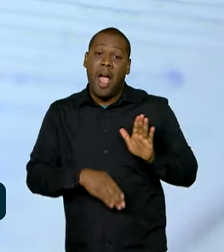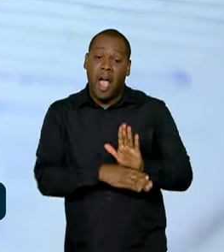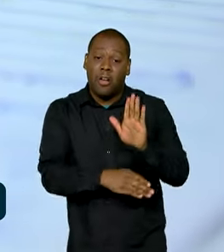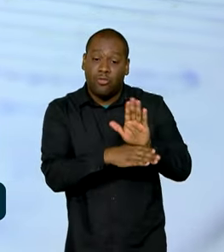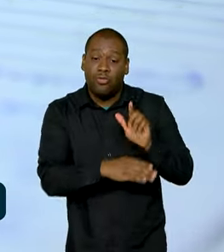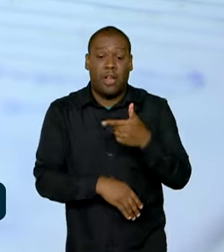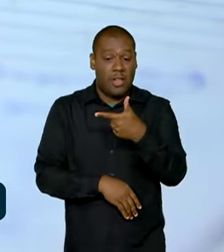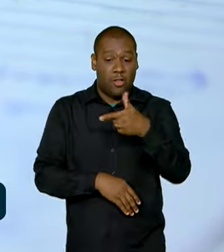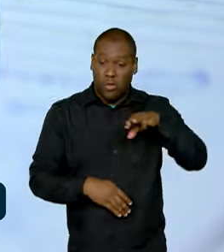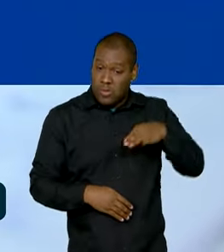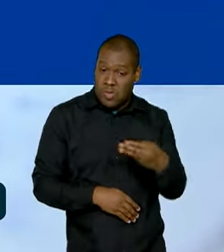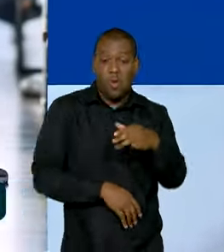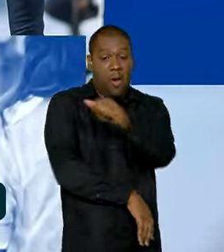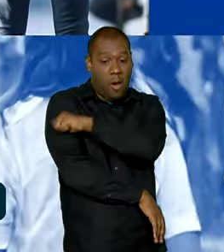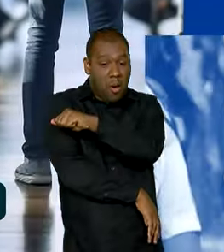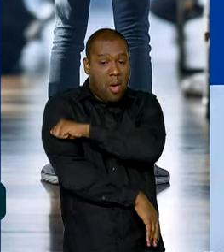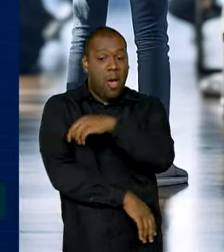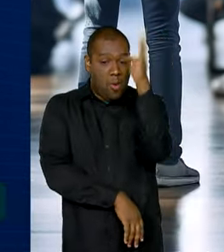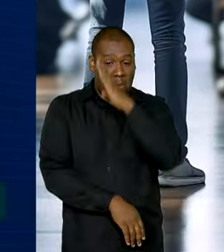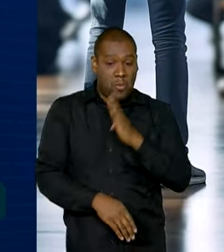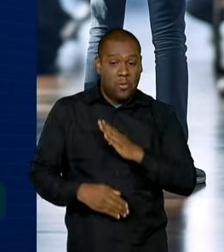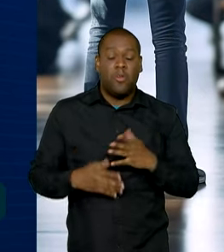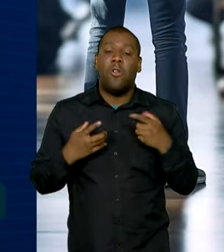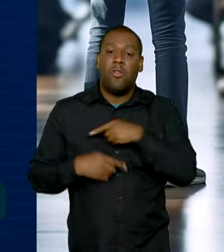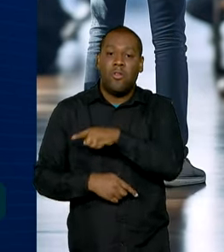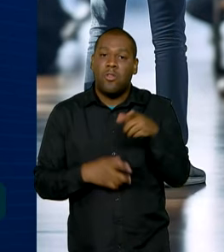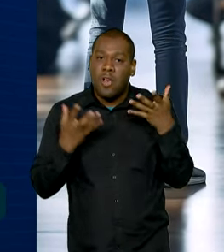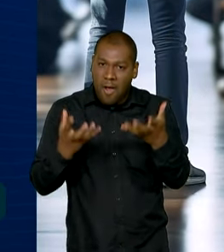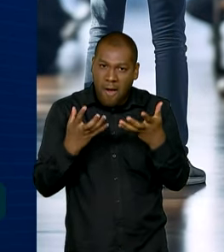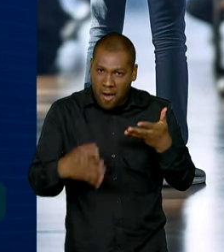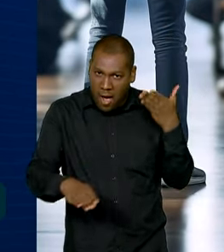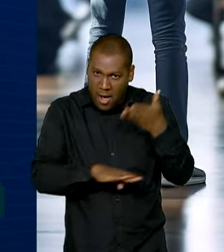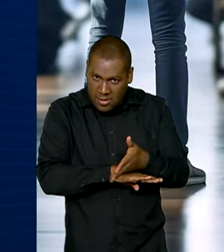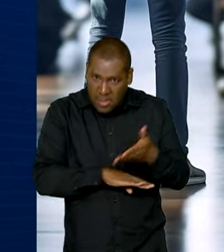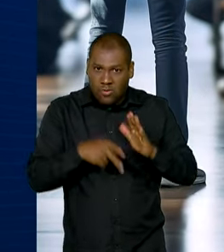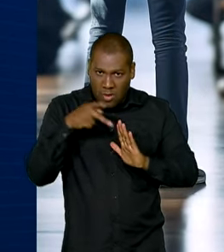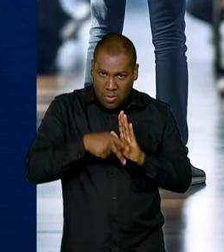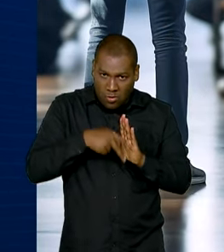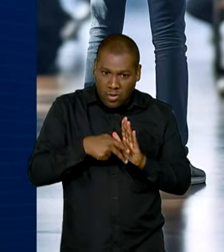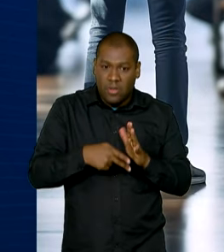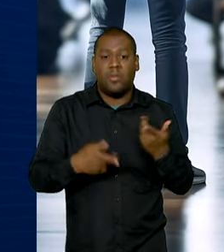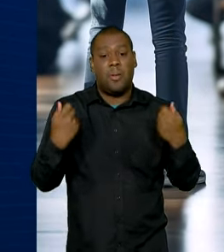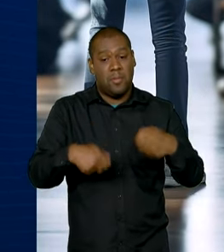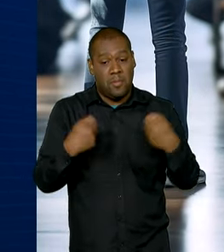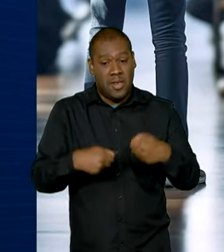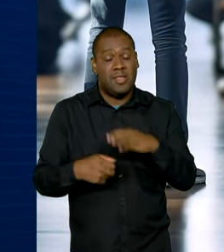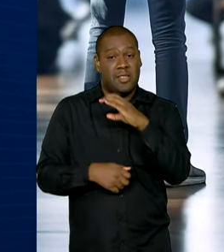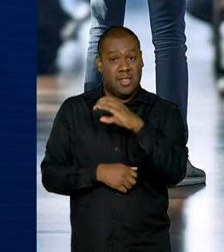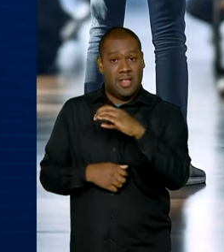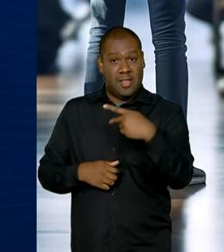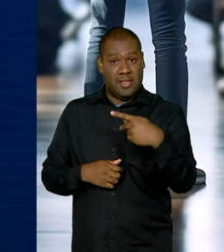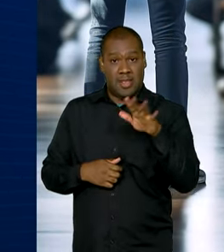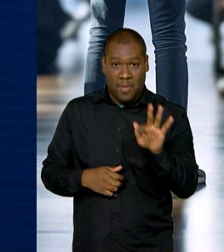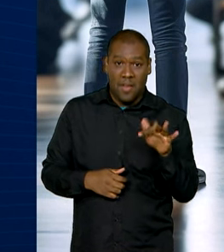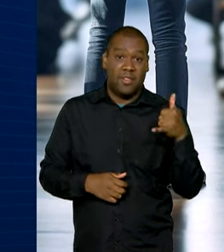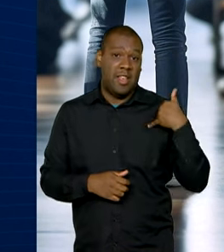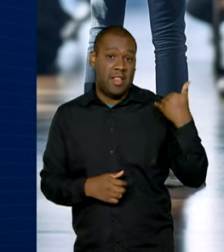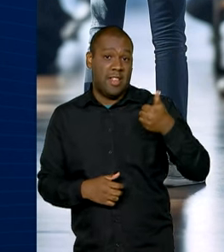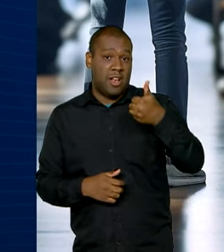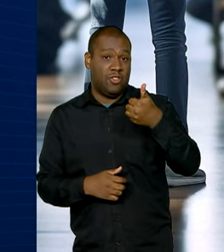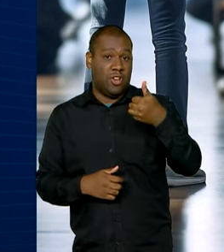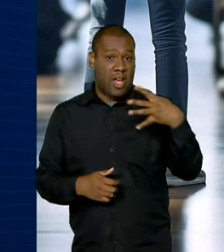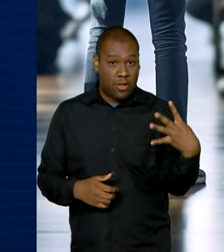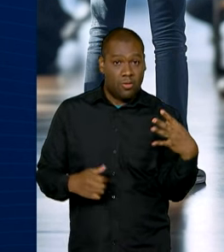de todo o país. Para ser beneficiado pelo Pé de Meia, o estudante deve ter CPF e idade entre 14